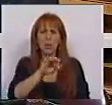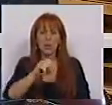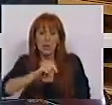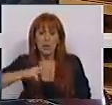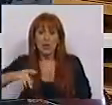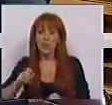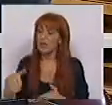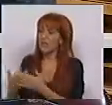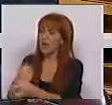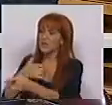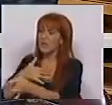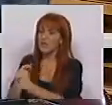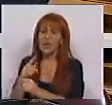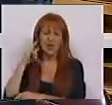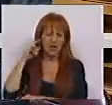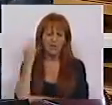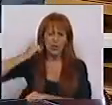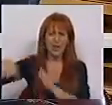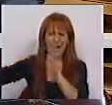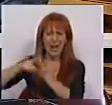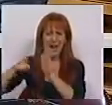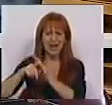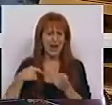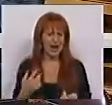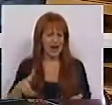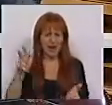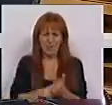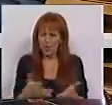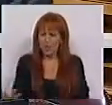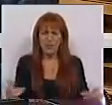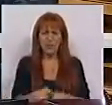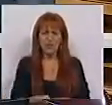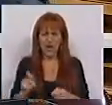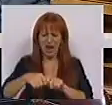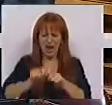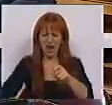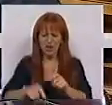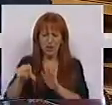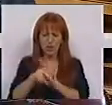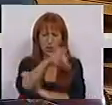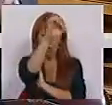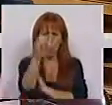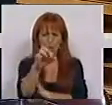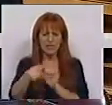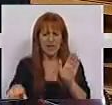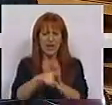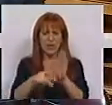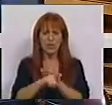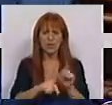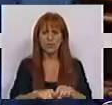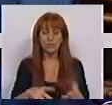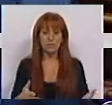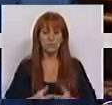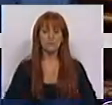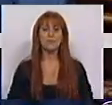as grandes empresas, violação da lei que aqui aprovamos, rasgando o artigo 8º da lei que votou.